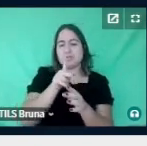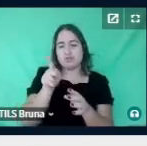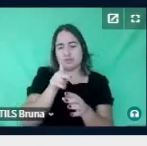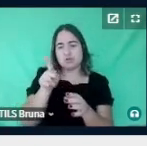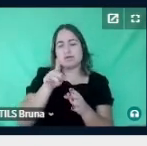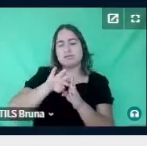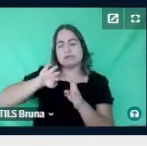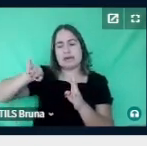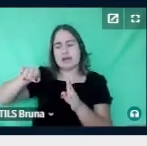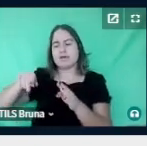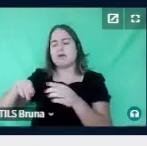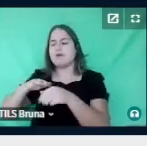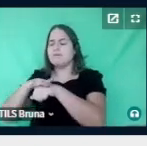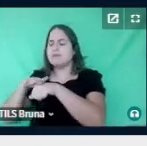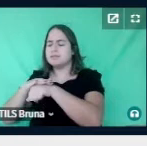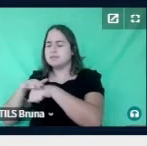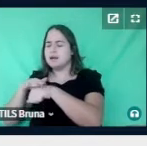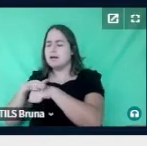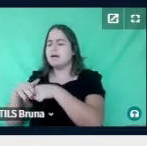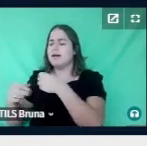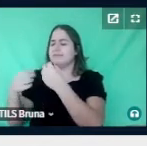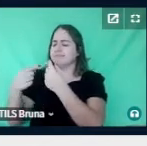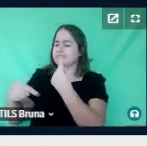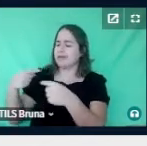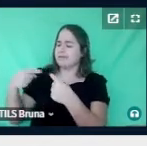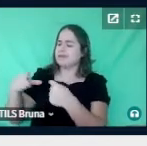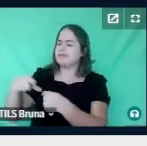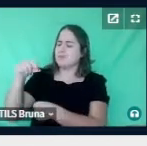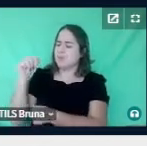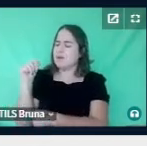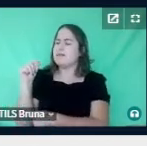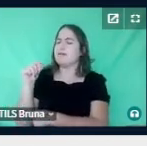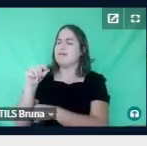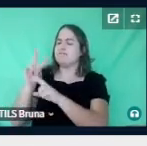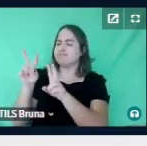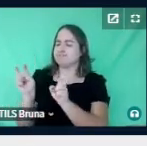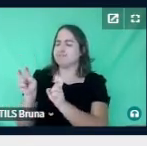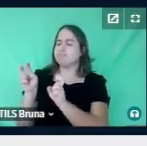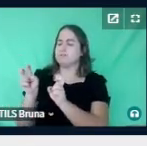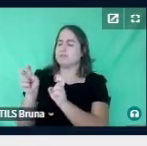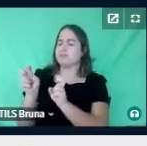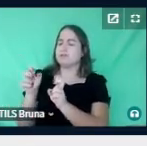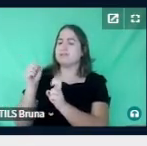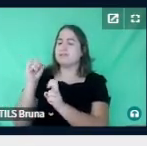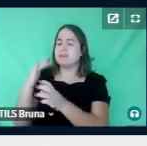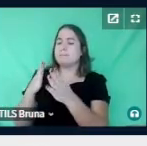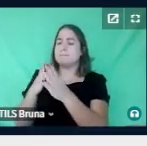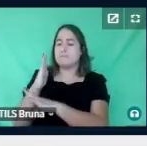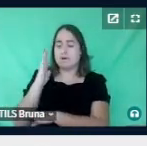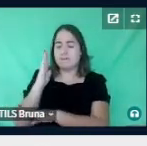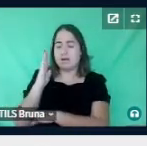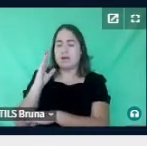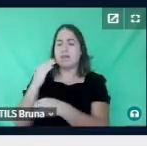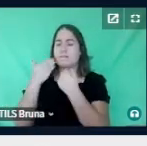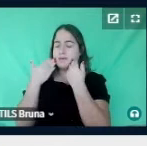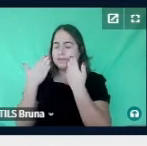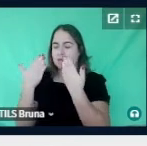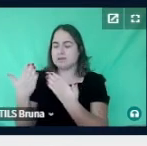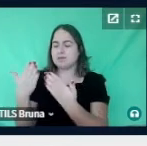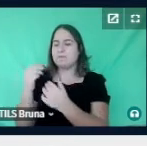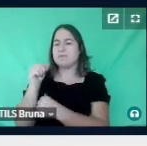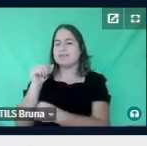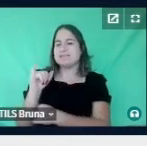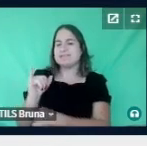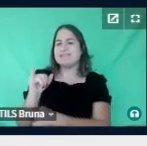conversar, vai deliberar, e vai tomar uma decisão a respeito da aprovação, da defesa, né, se